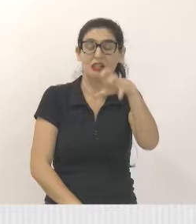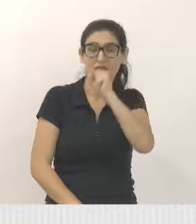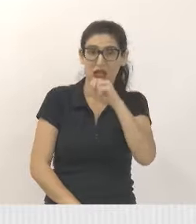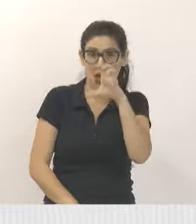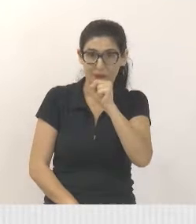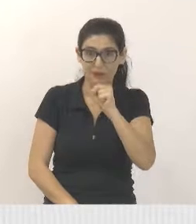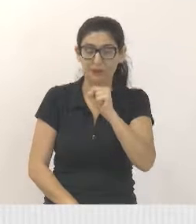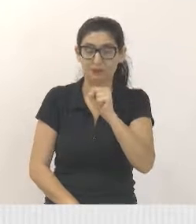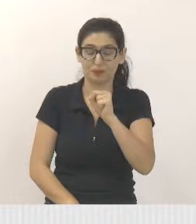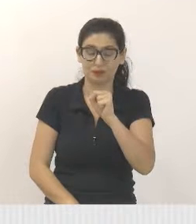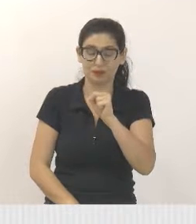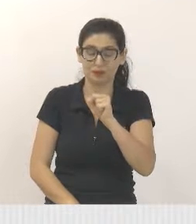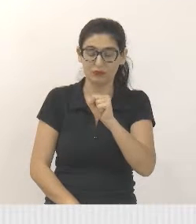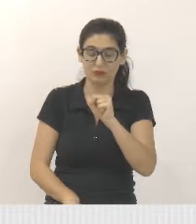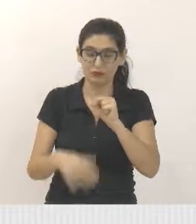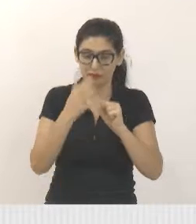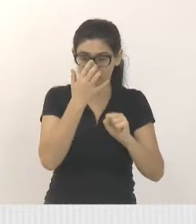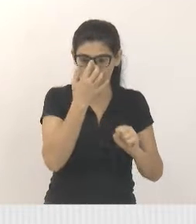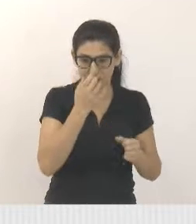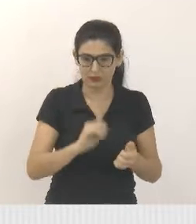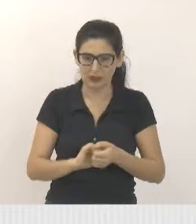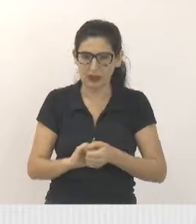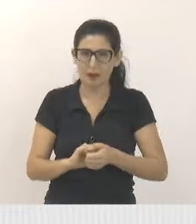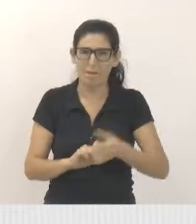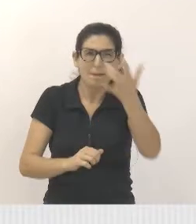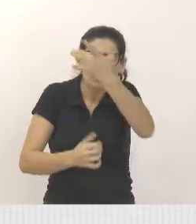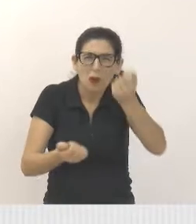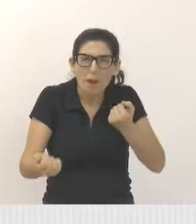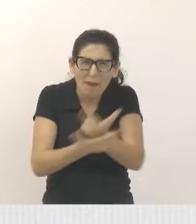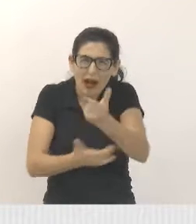sábado, sobre o transporte, falando sobre a tarifa.